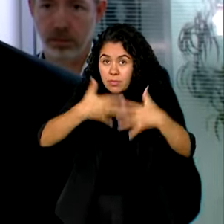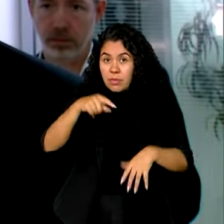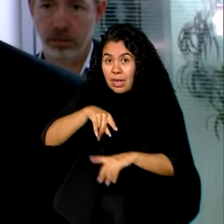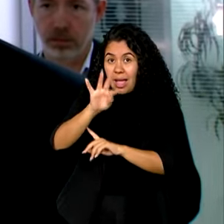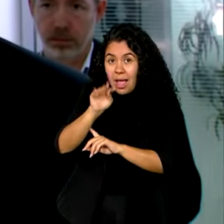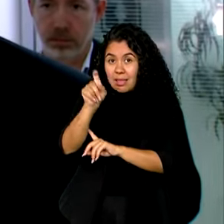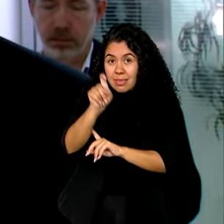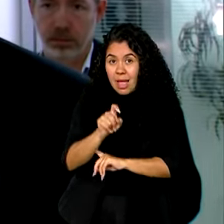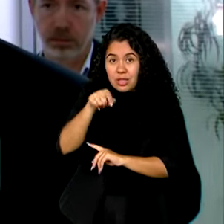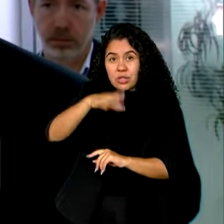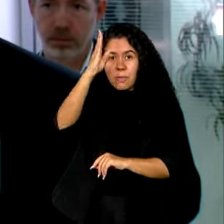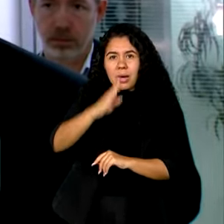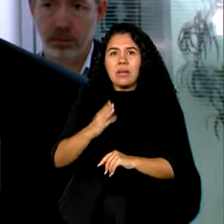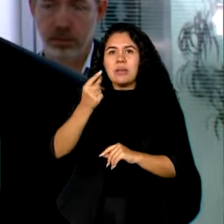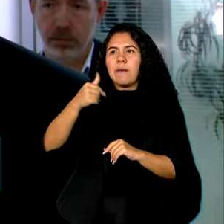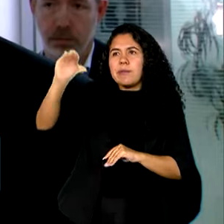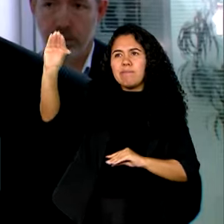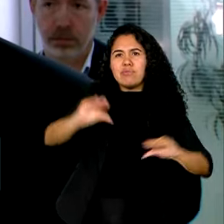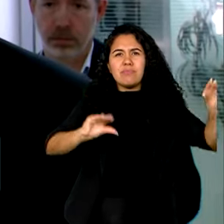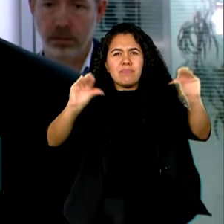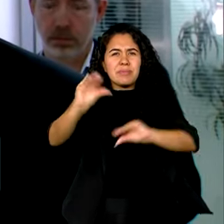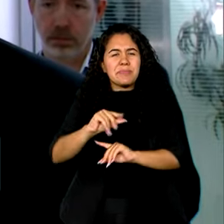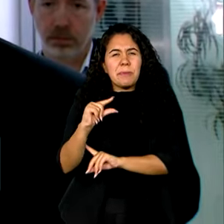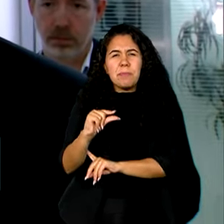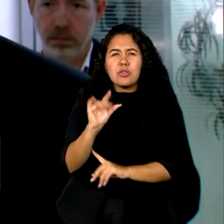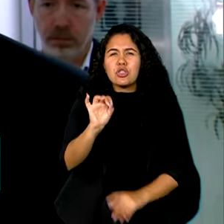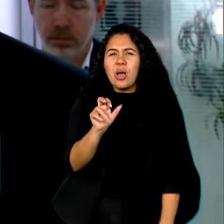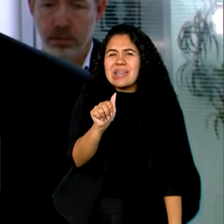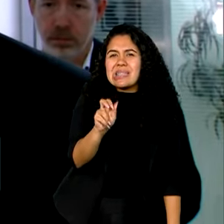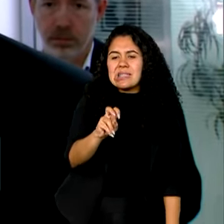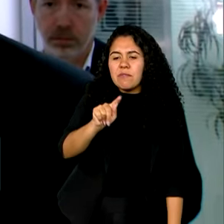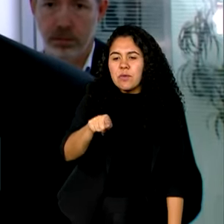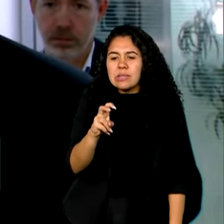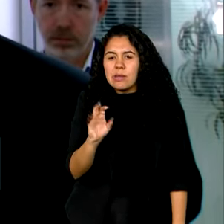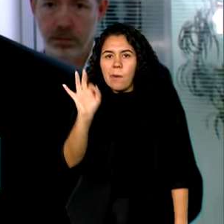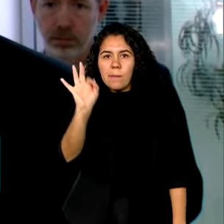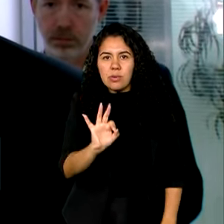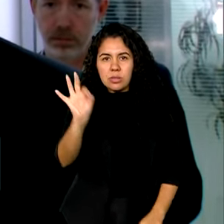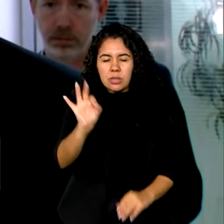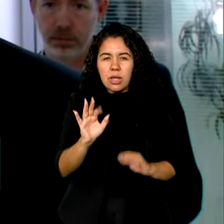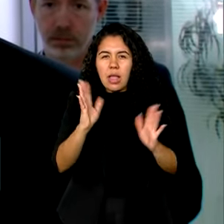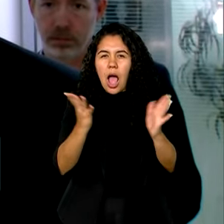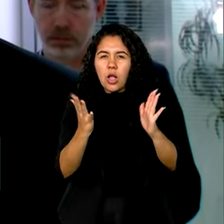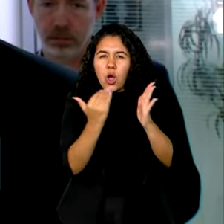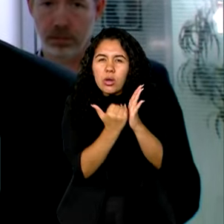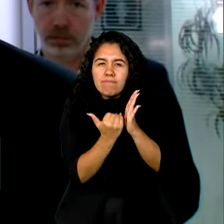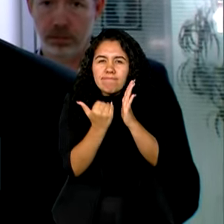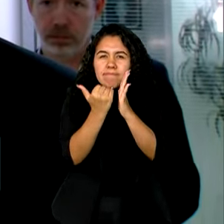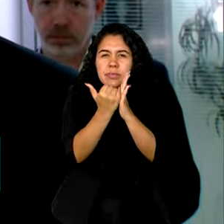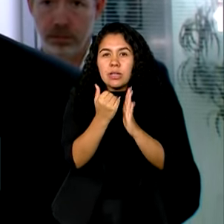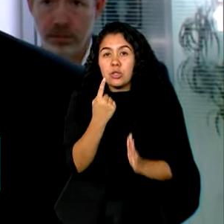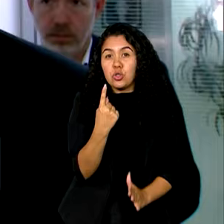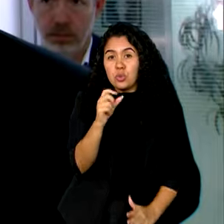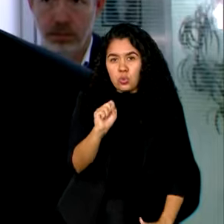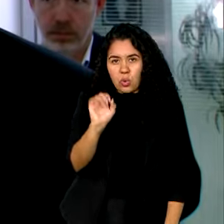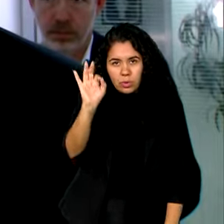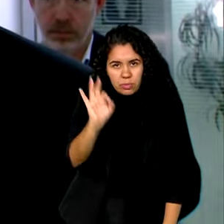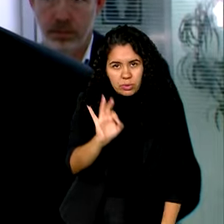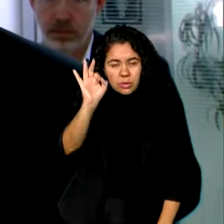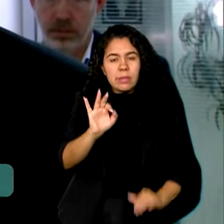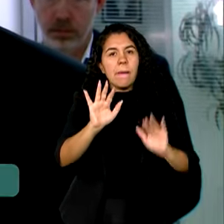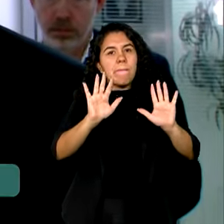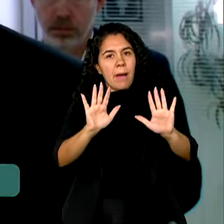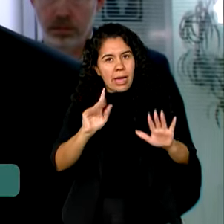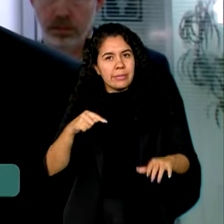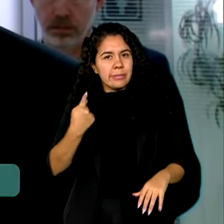baixíssima, chegou a 15,5%. Agora está se aproximando de 18%, mas nós